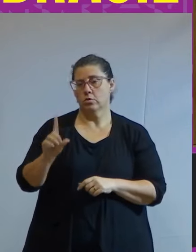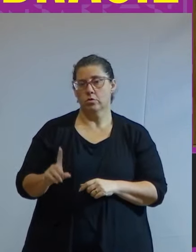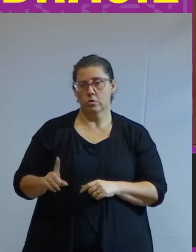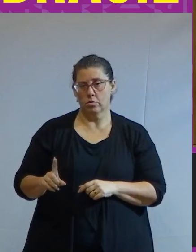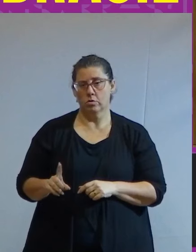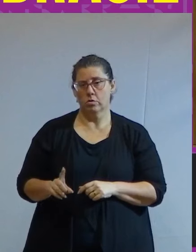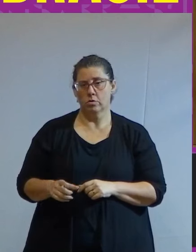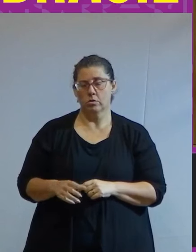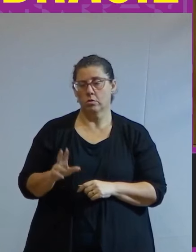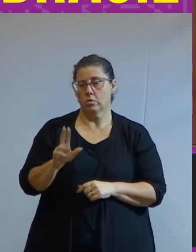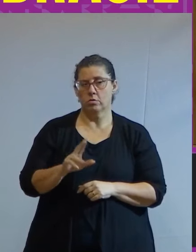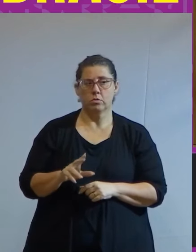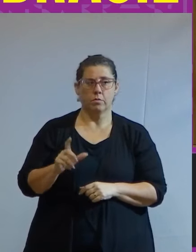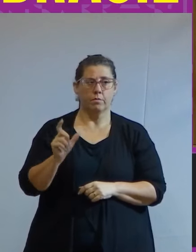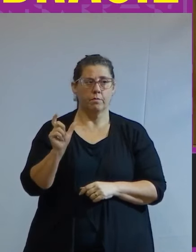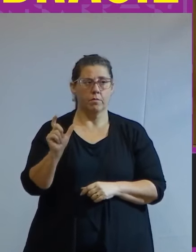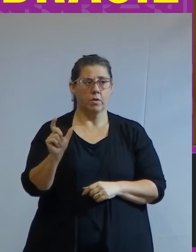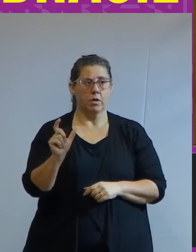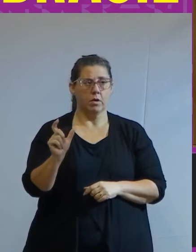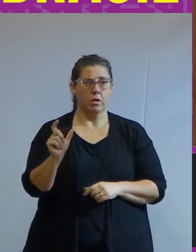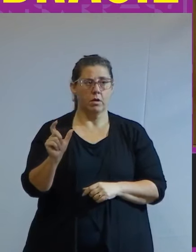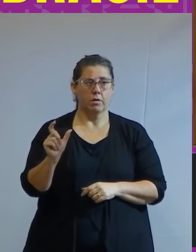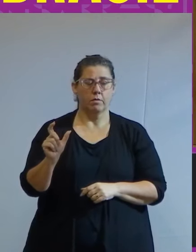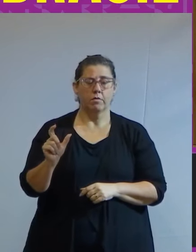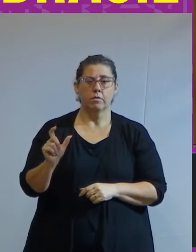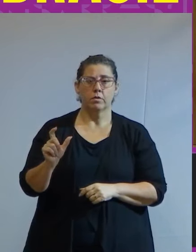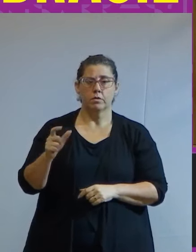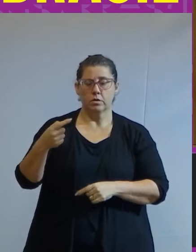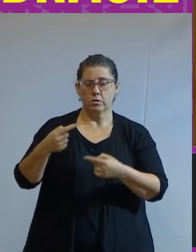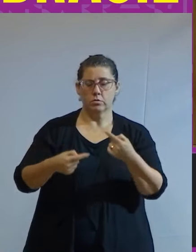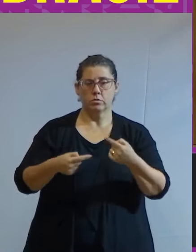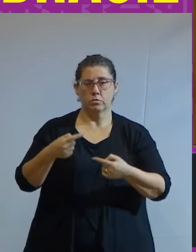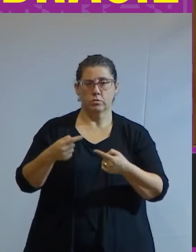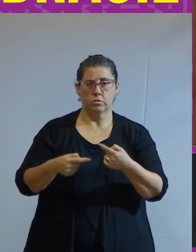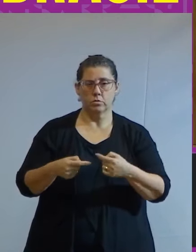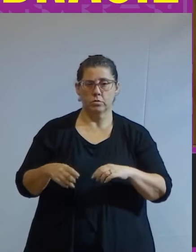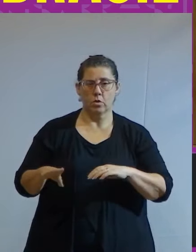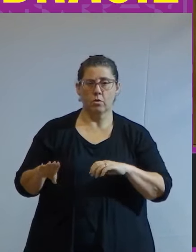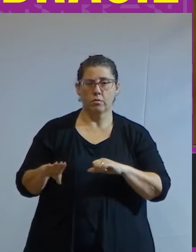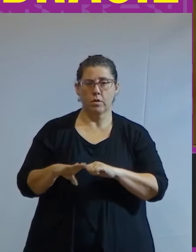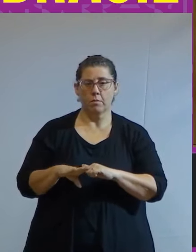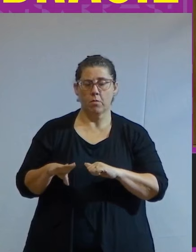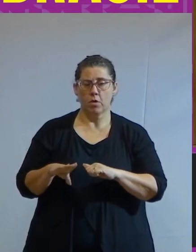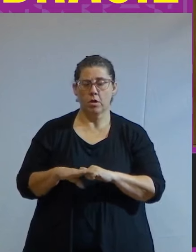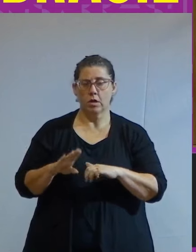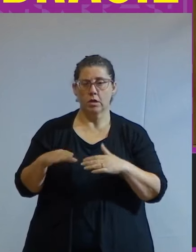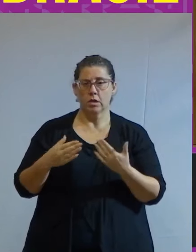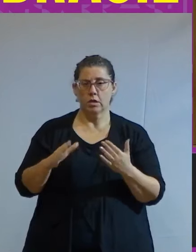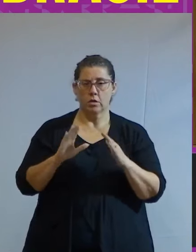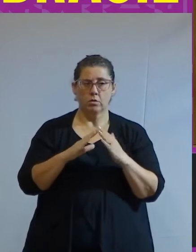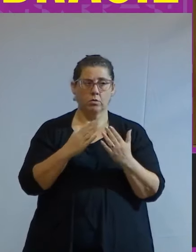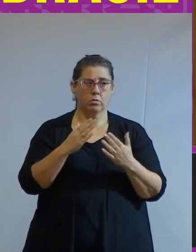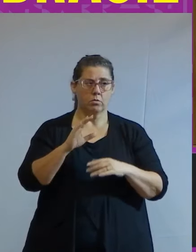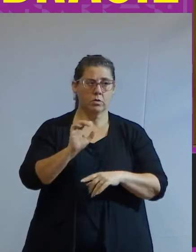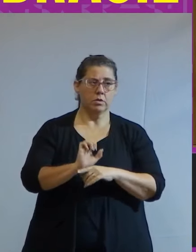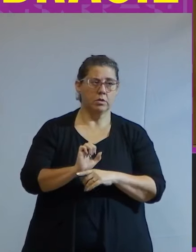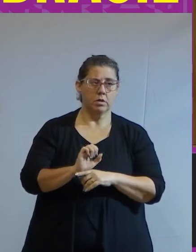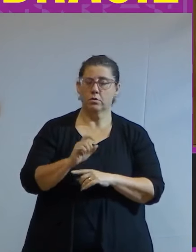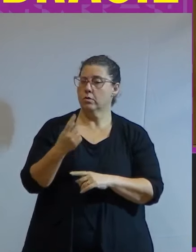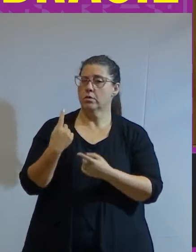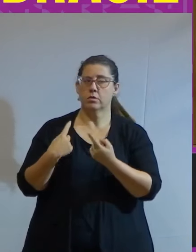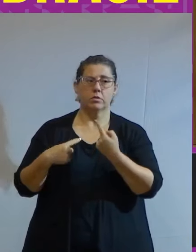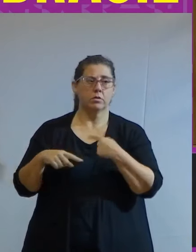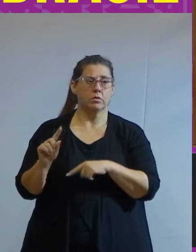para usar um termo que entrou no léxico das discussões contemporâneas então o Estado não está desempenhando a